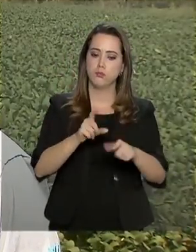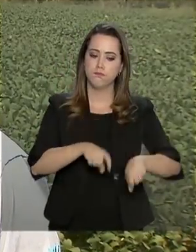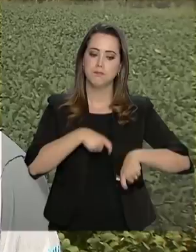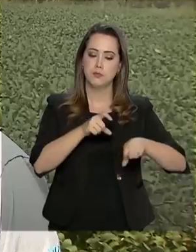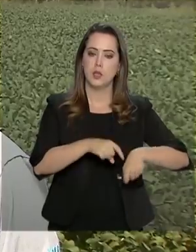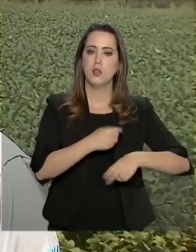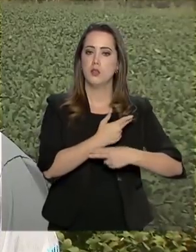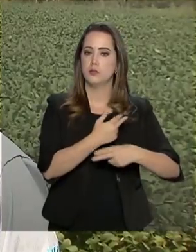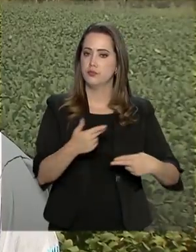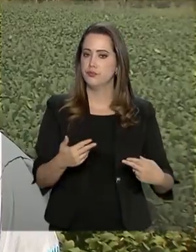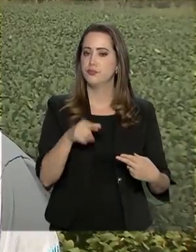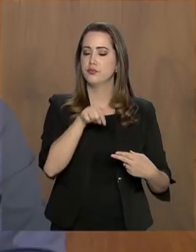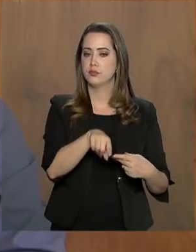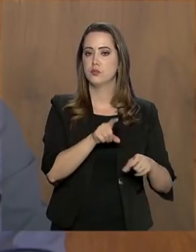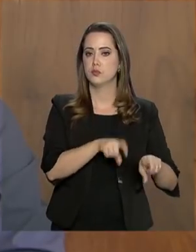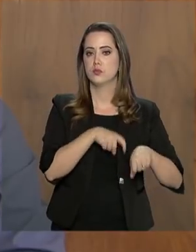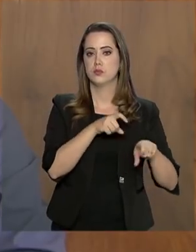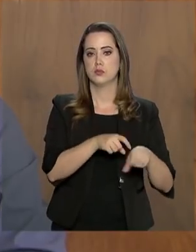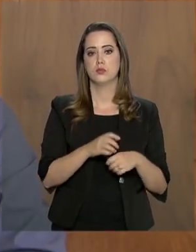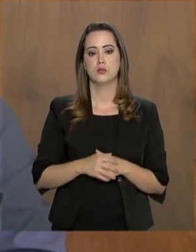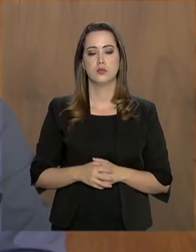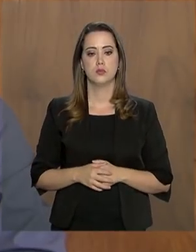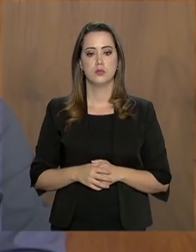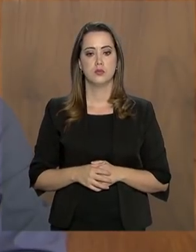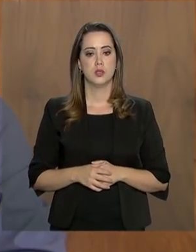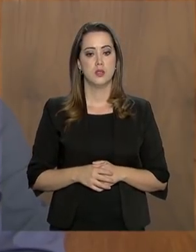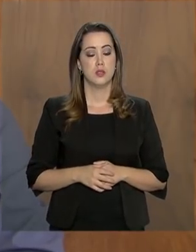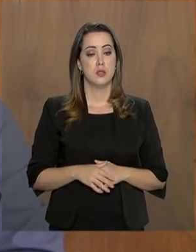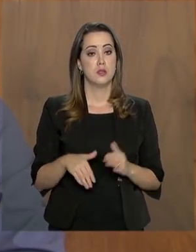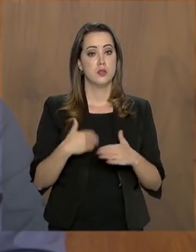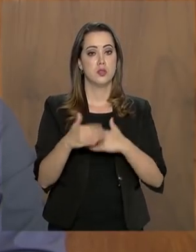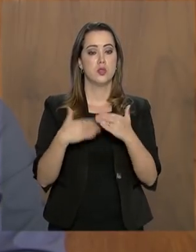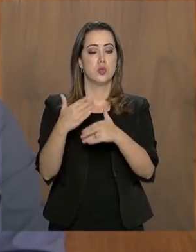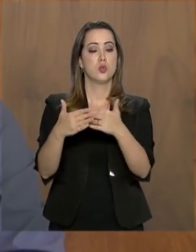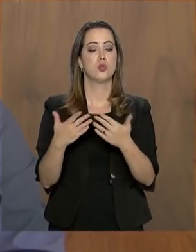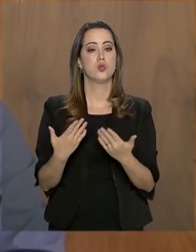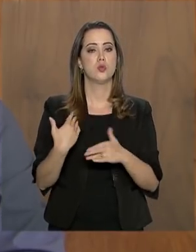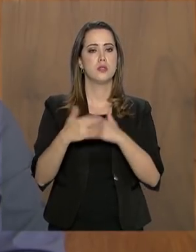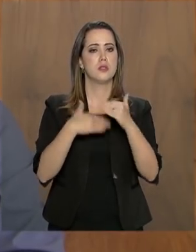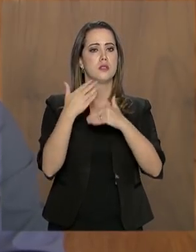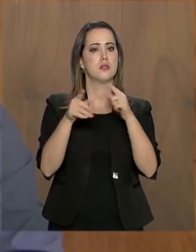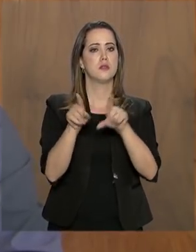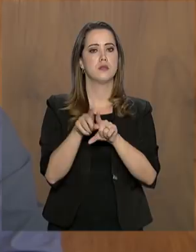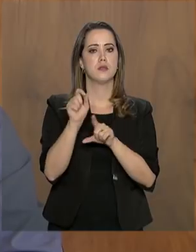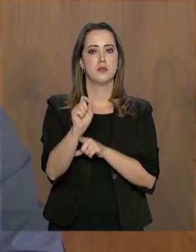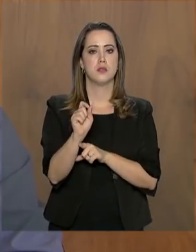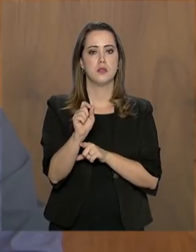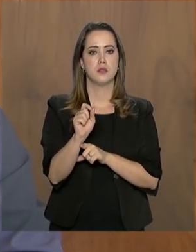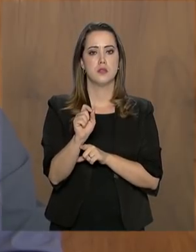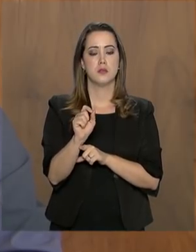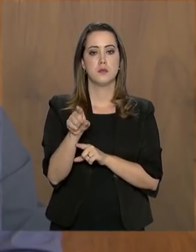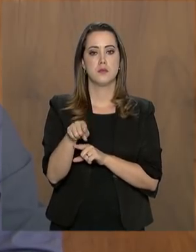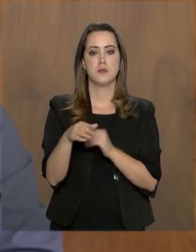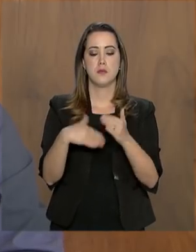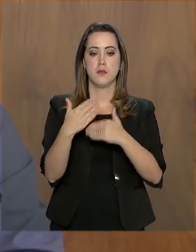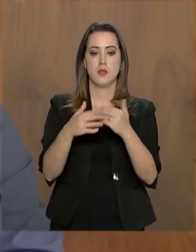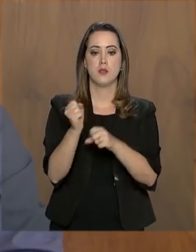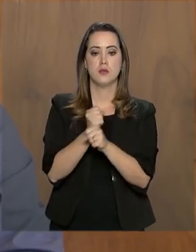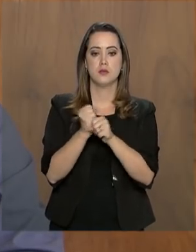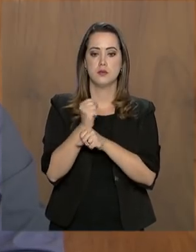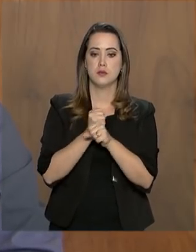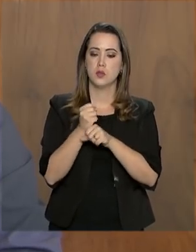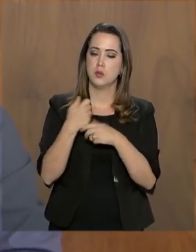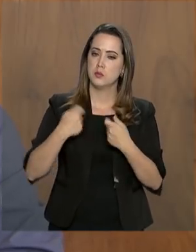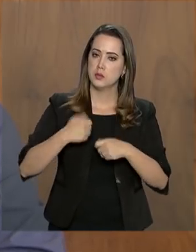de soja, de milho, de trigo, de feijão. A gente vai continuar crescendo nos próximos anos, a produtividade, nós devemos